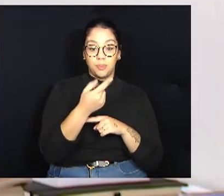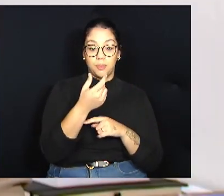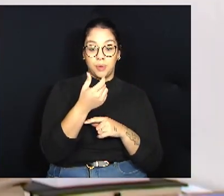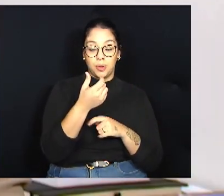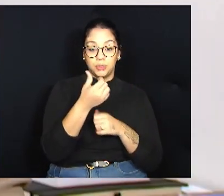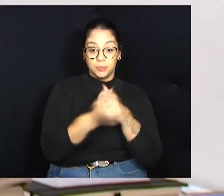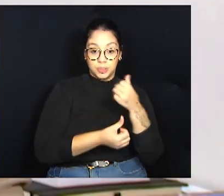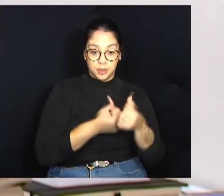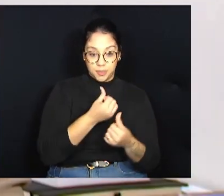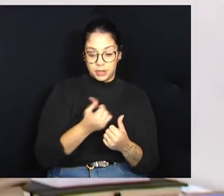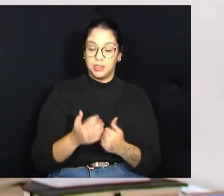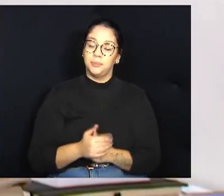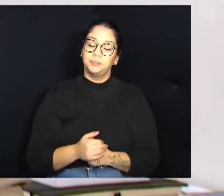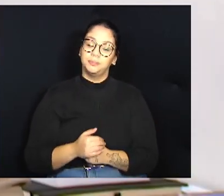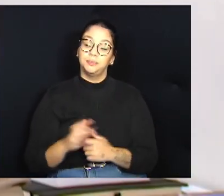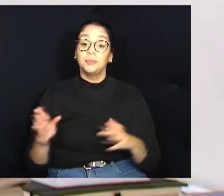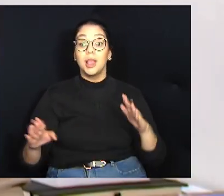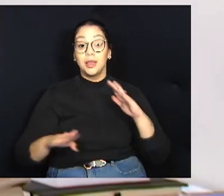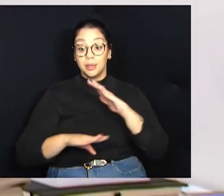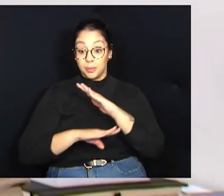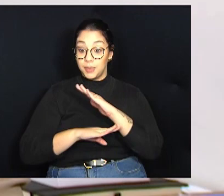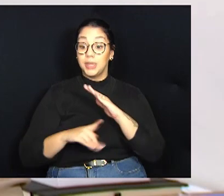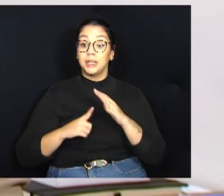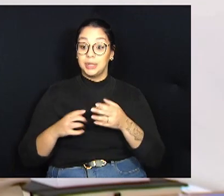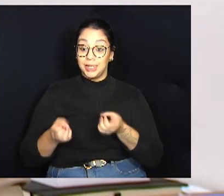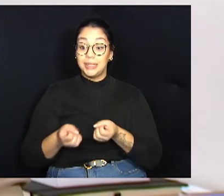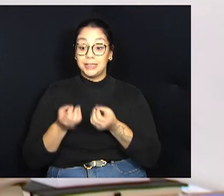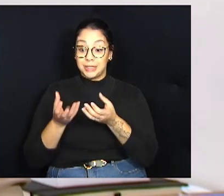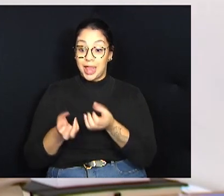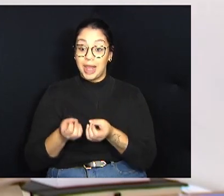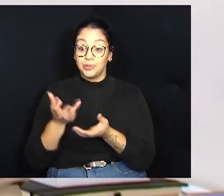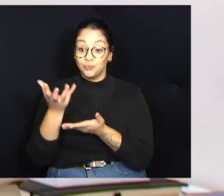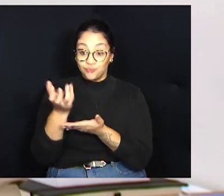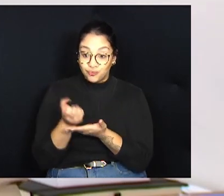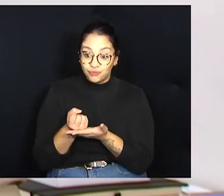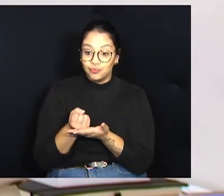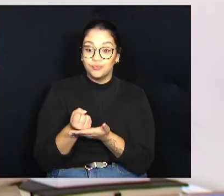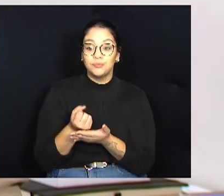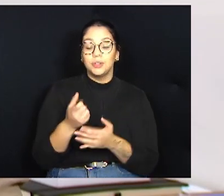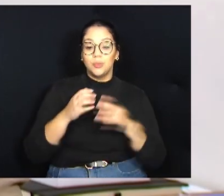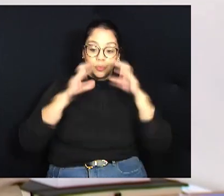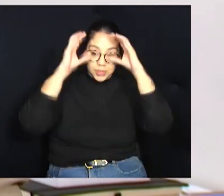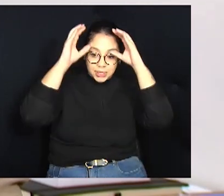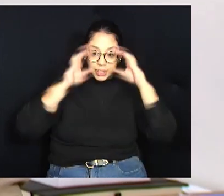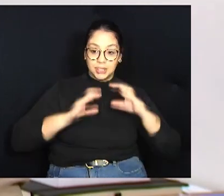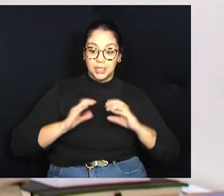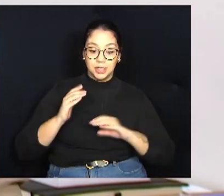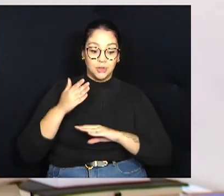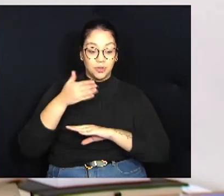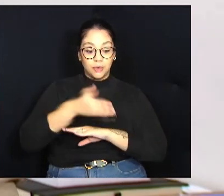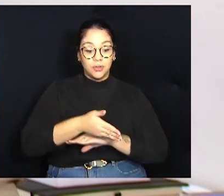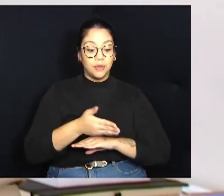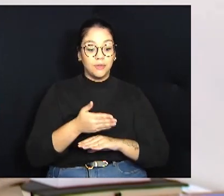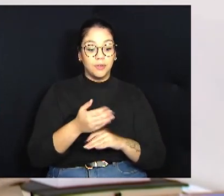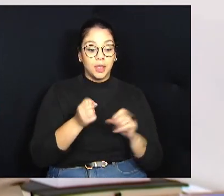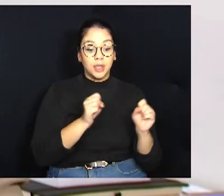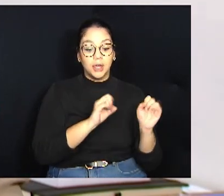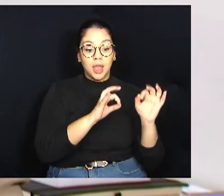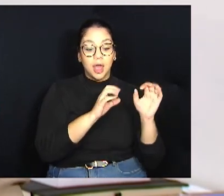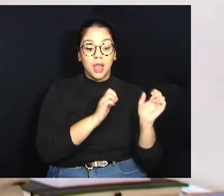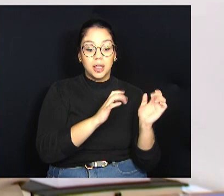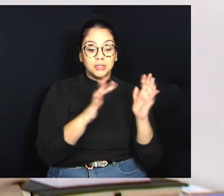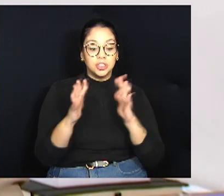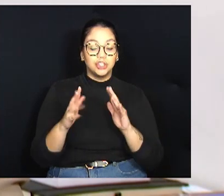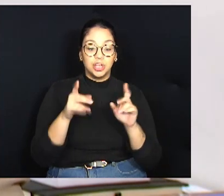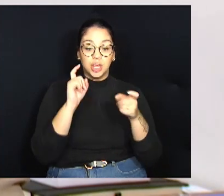Câmara, o tempo todo, está fazendo coleta de dados. Então, o cidadão que vem acompanhar uma sessão, ele passa na portaria,